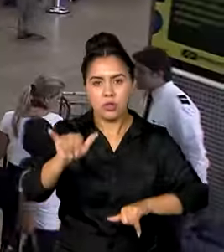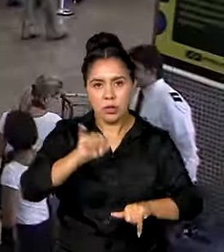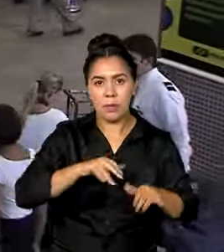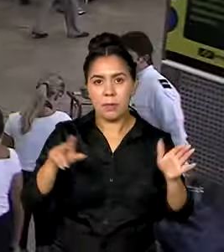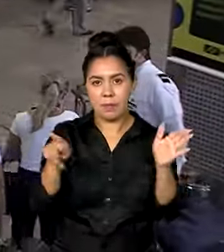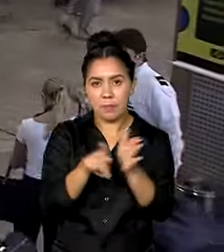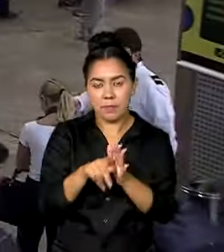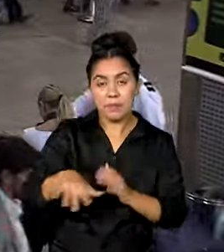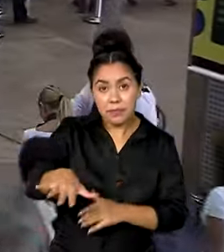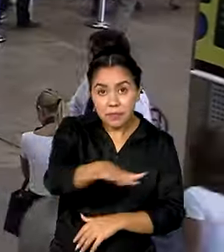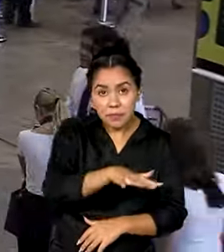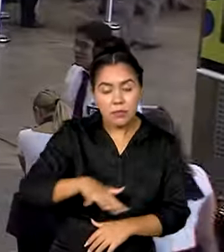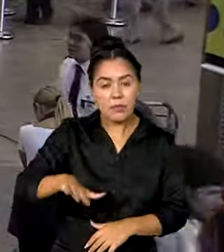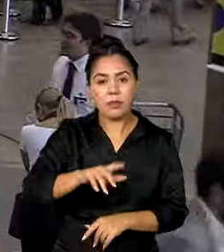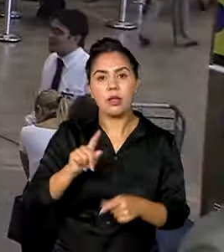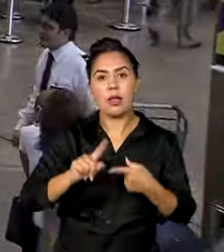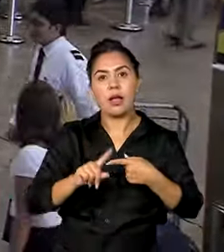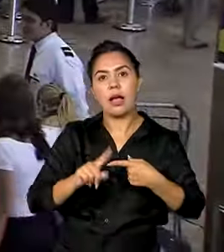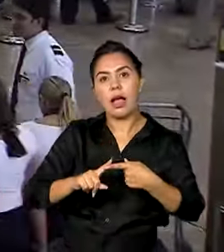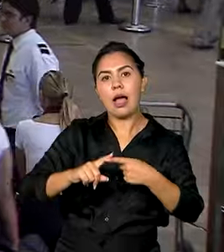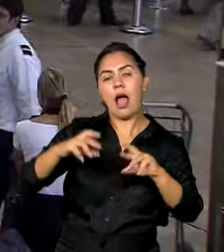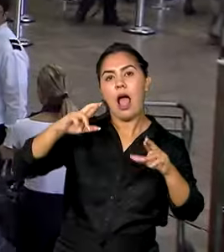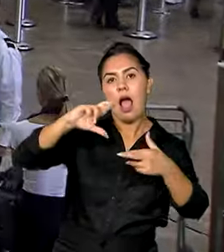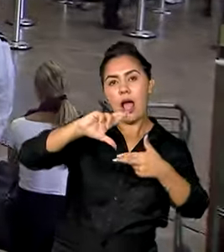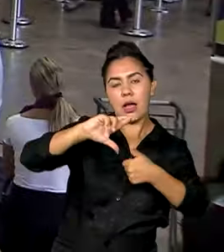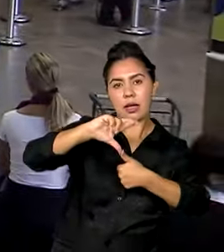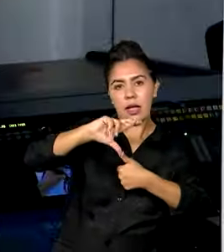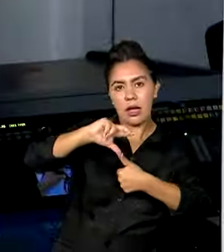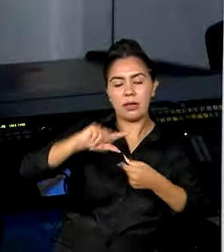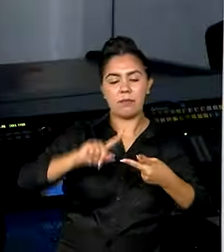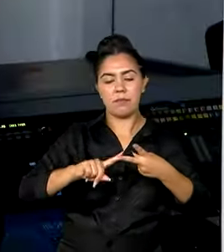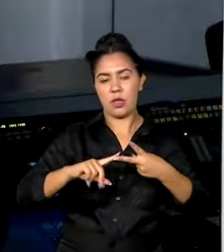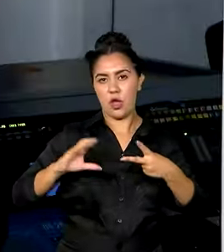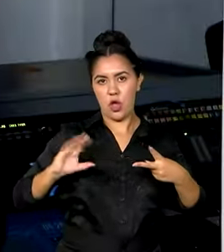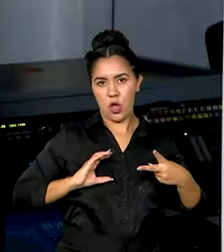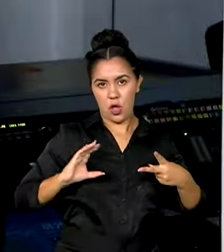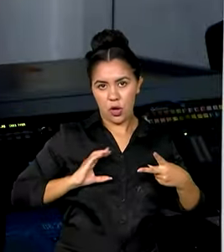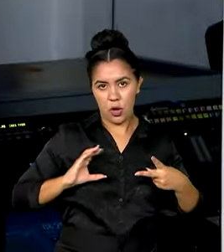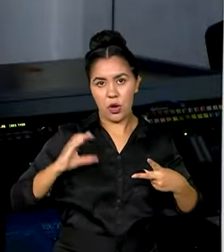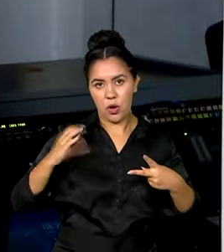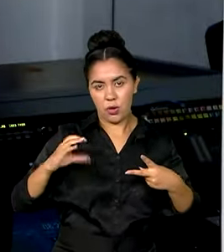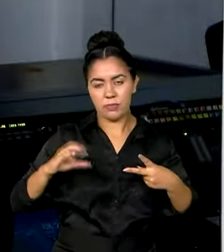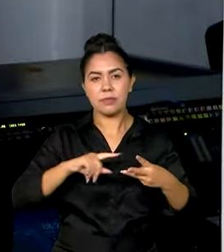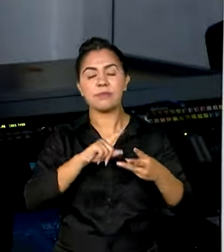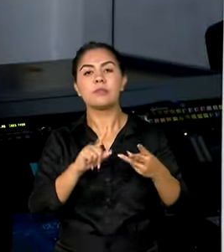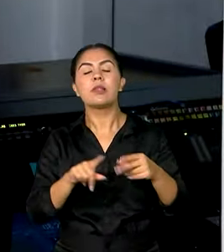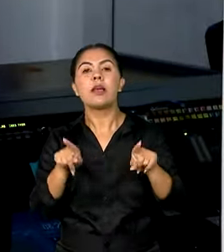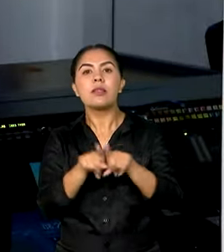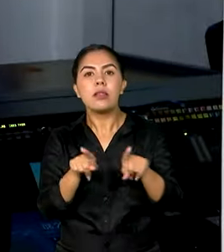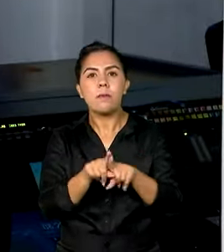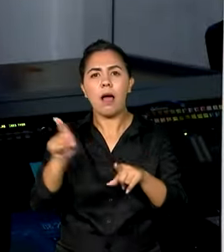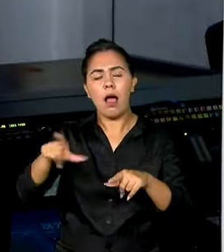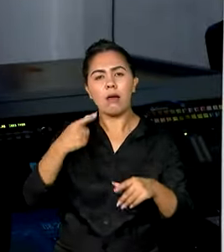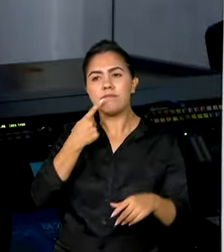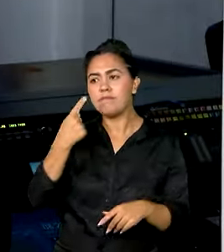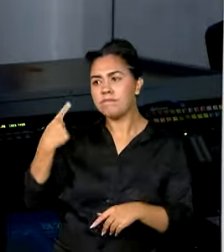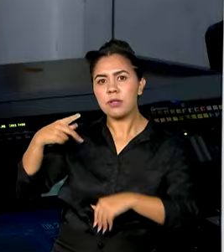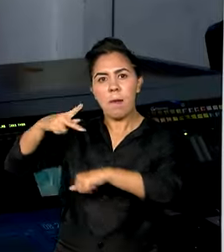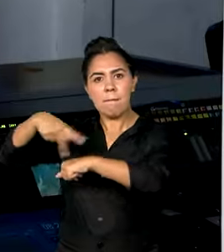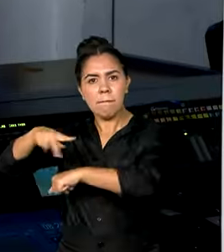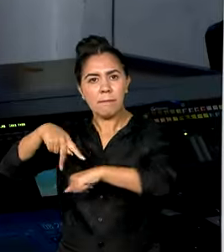modal aéreo, como Aruba, no Caribe, e Bogotá, na Colômbia. Nesta semana, durante reuniões bilaterais com